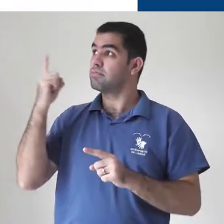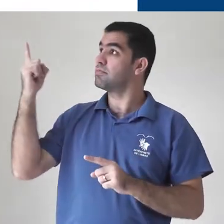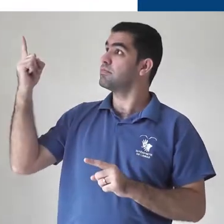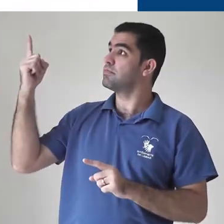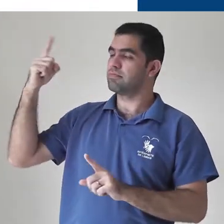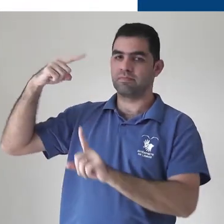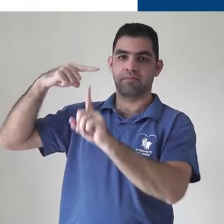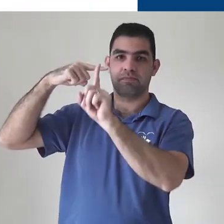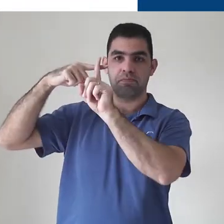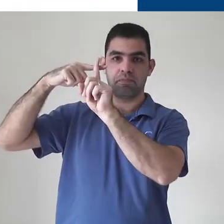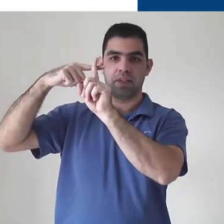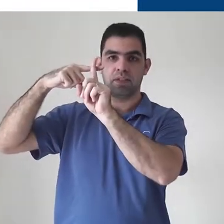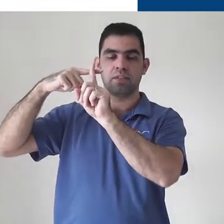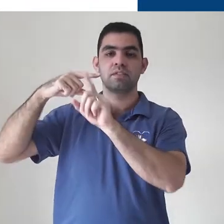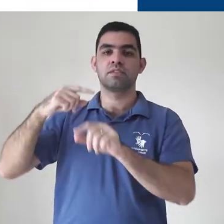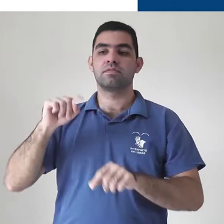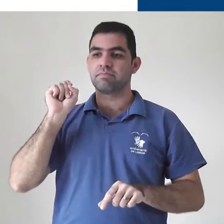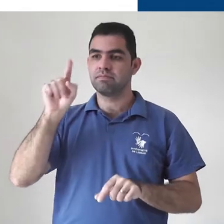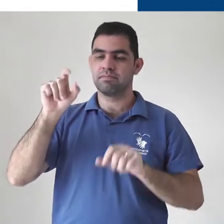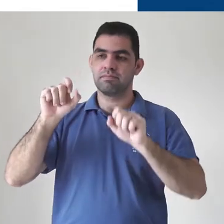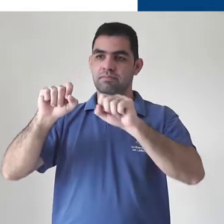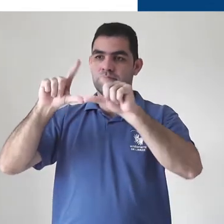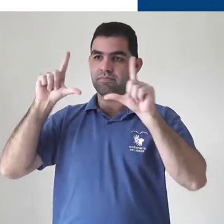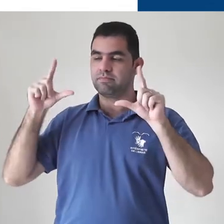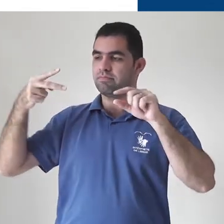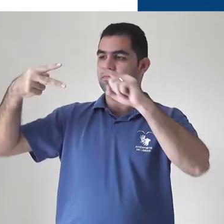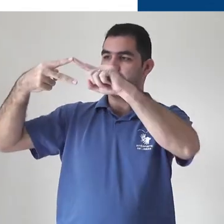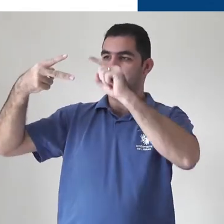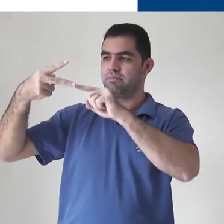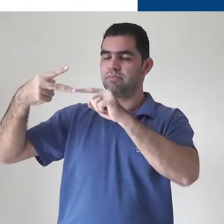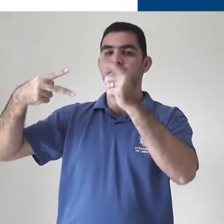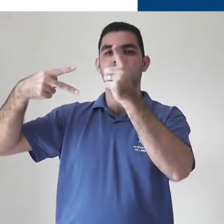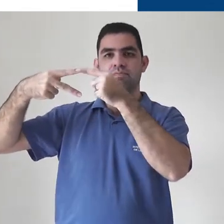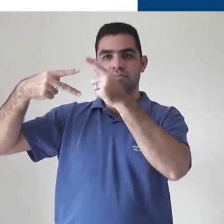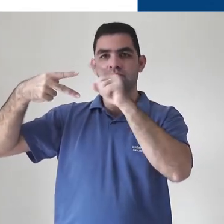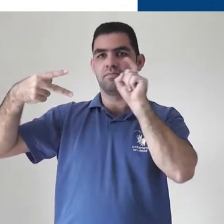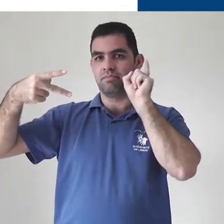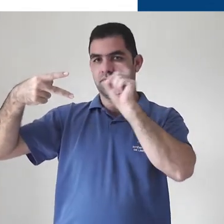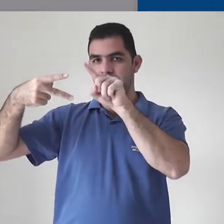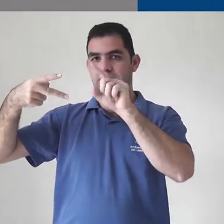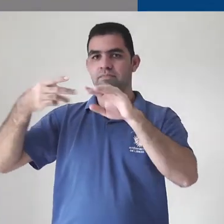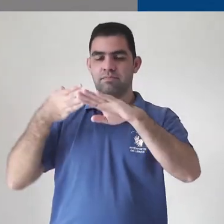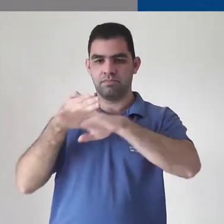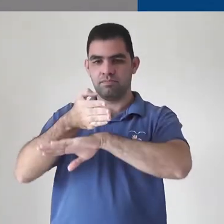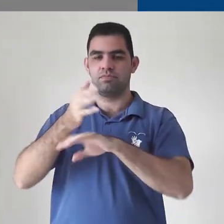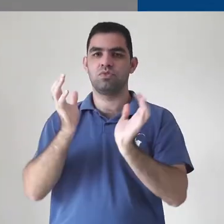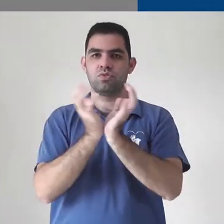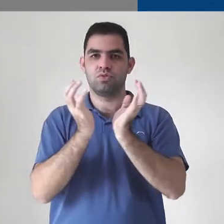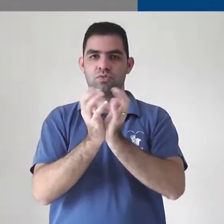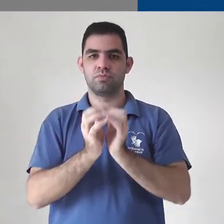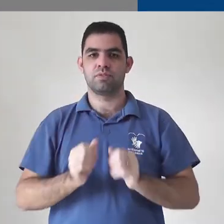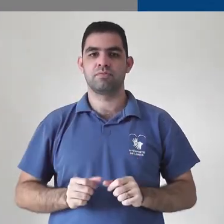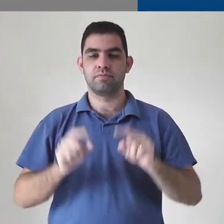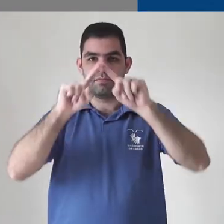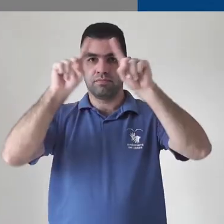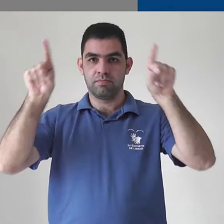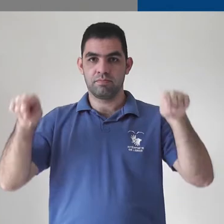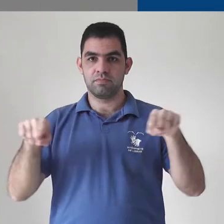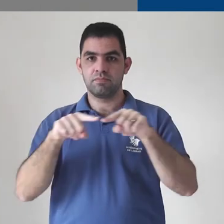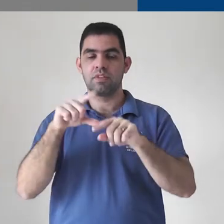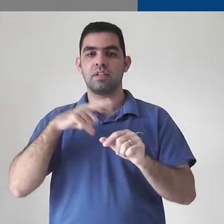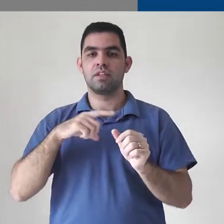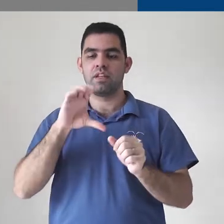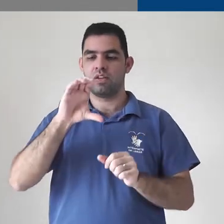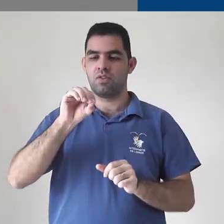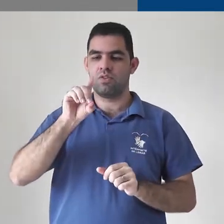mais no canto superior direito e depois na primeira opção que é participar da turma. No espaço permitido da janela você deve colocar o